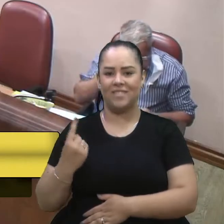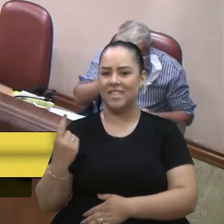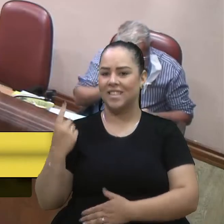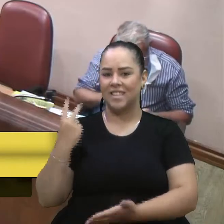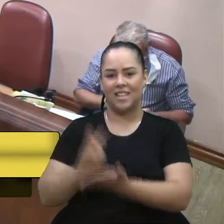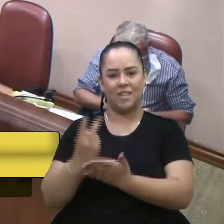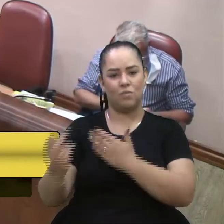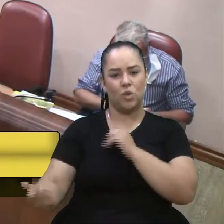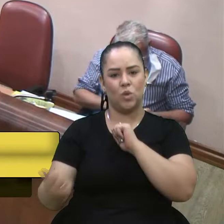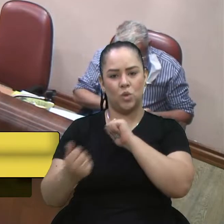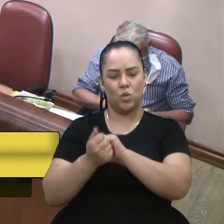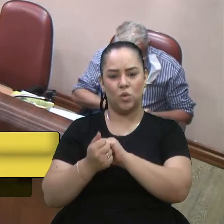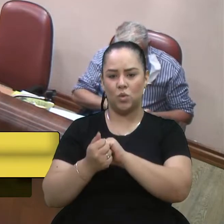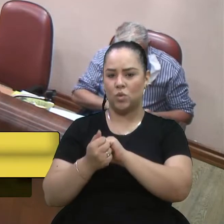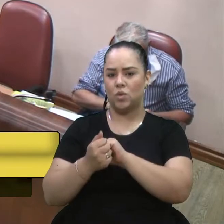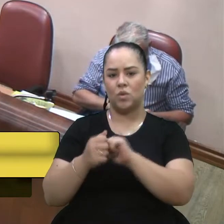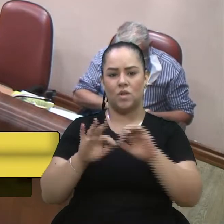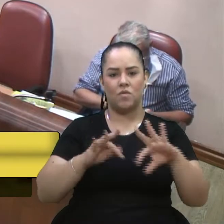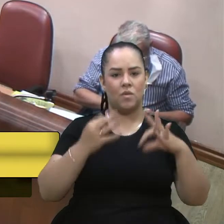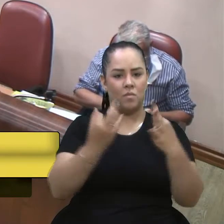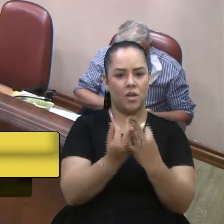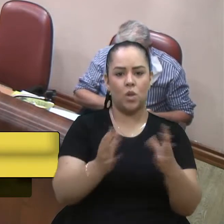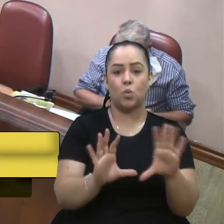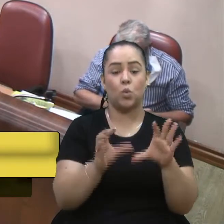trazem alguém da sua staff ou da sua família.